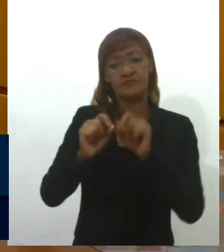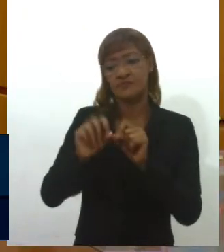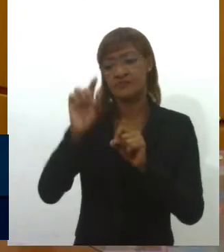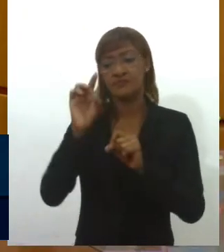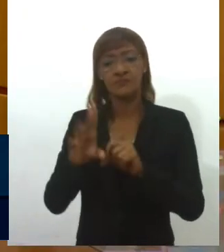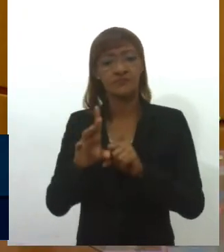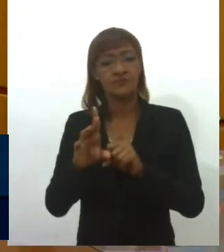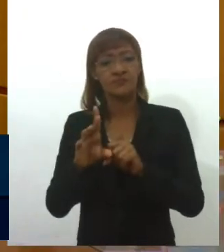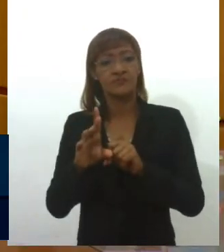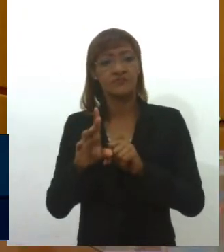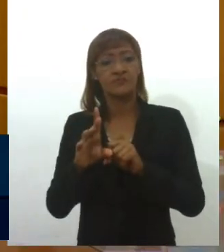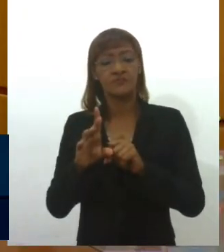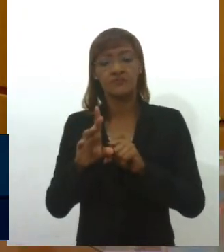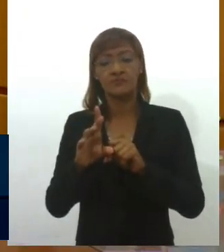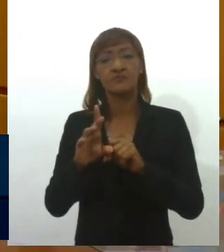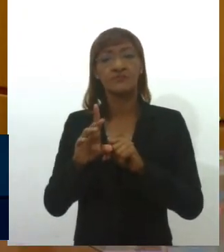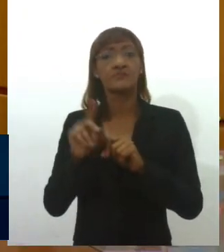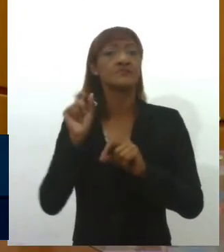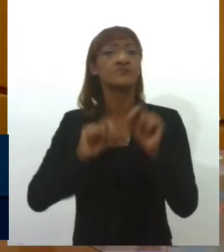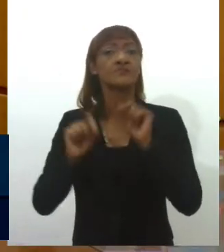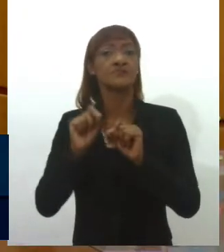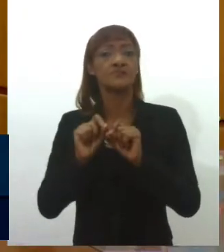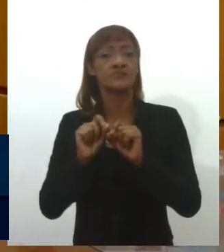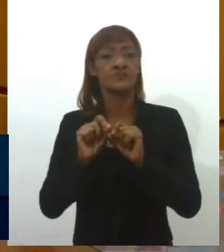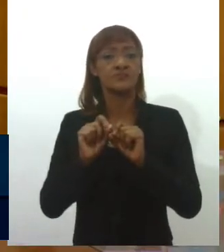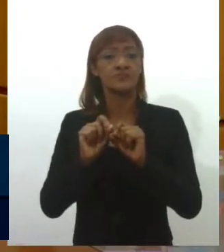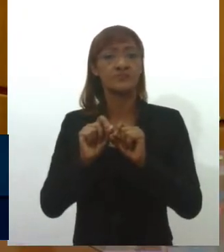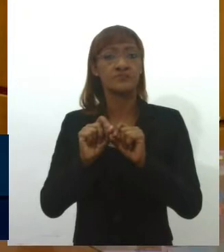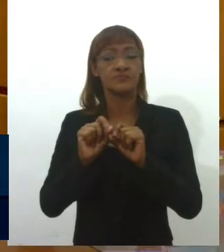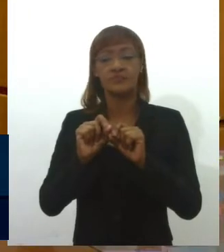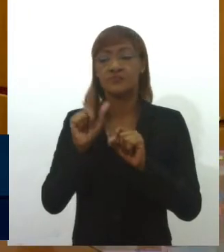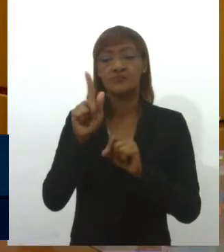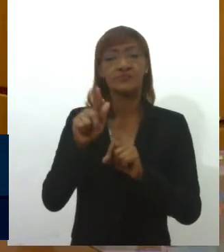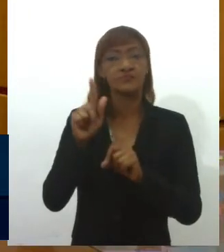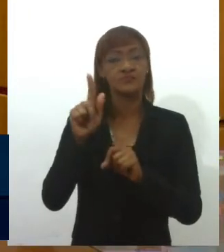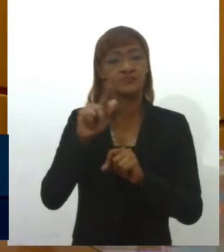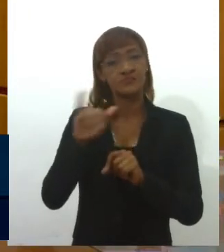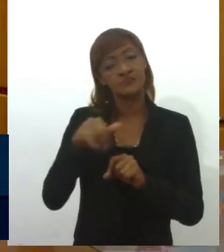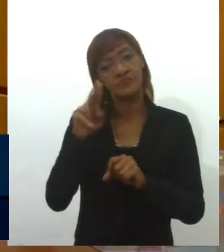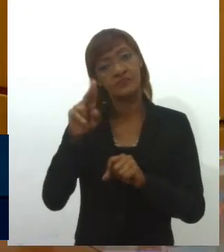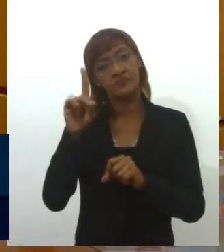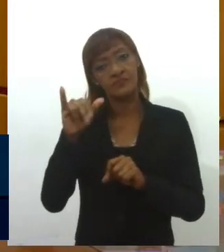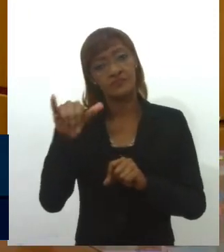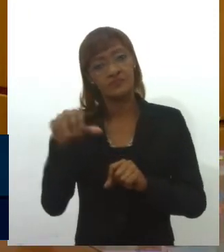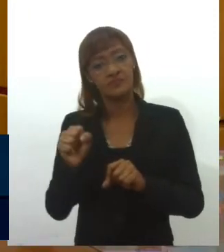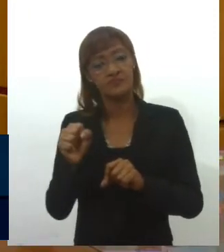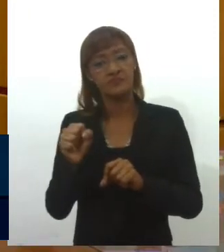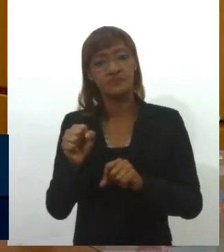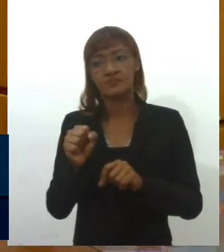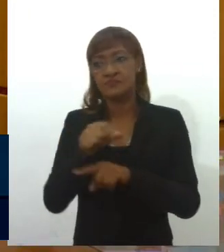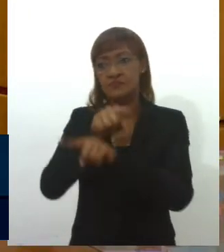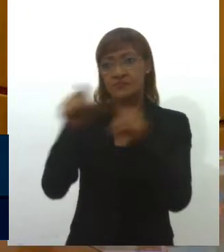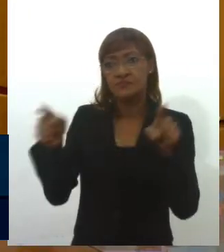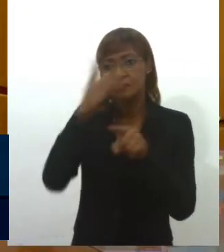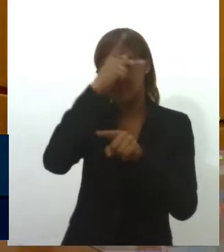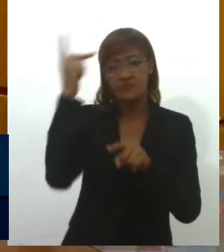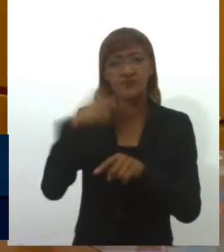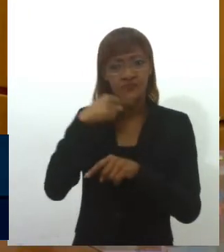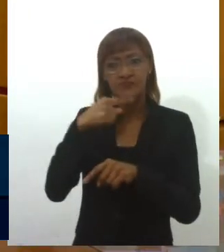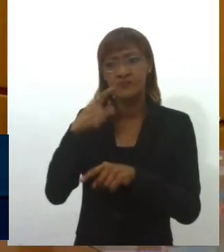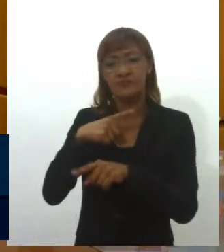holocausto sofrido pelos judeus já é falar de uma das maiores tragédias que a humanidade viveu. Se as pessoas tiverem dúvidas,